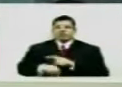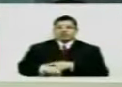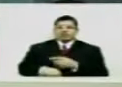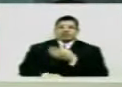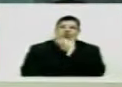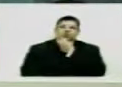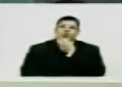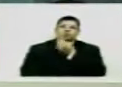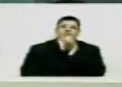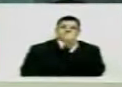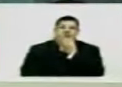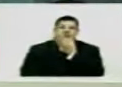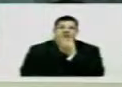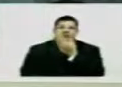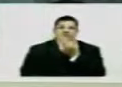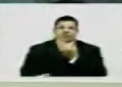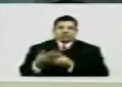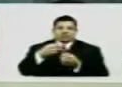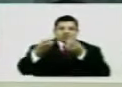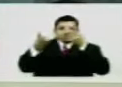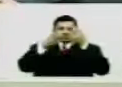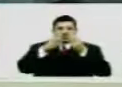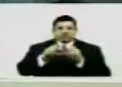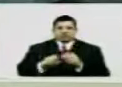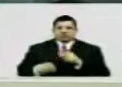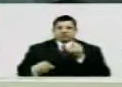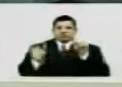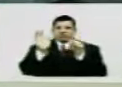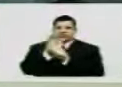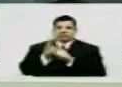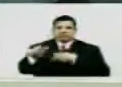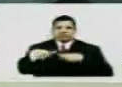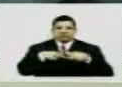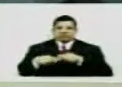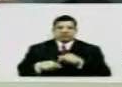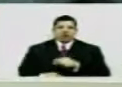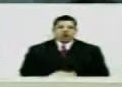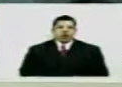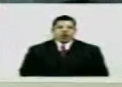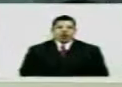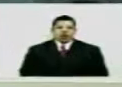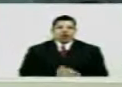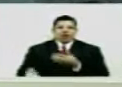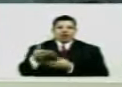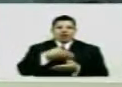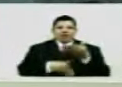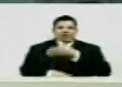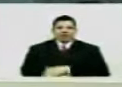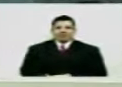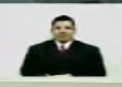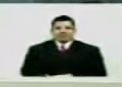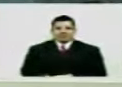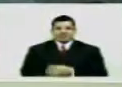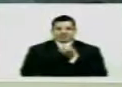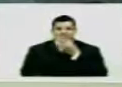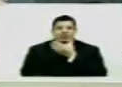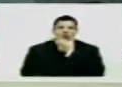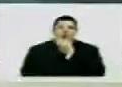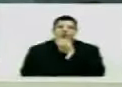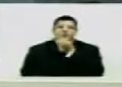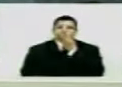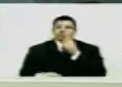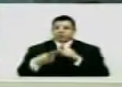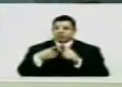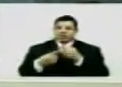hora que um homem de bem Contrariar os interesses do tráfico Não será mais um bandido Matando o outro Será bandido Matando o homem de bem